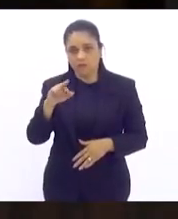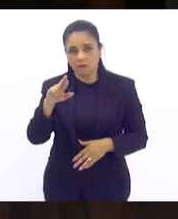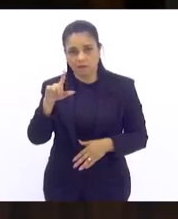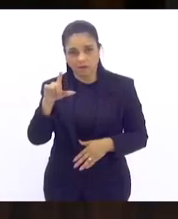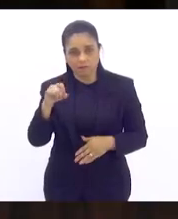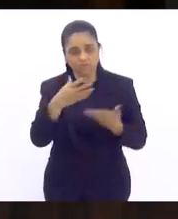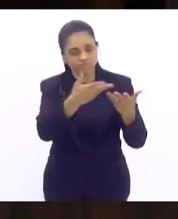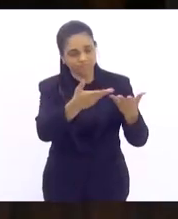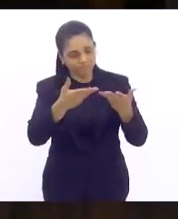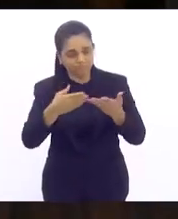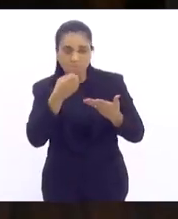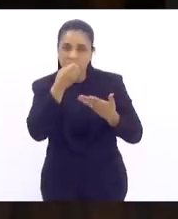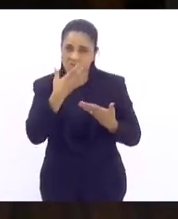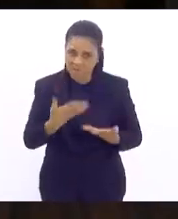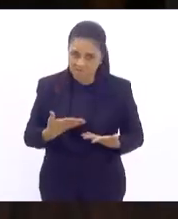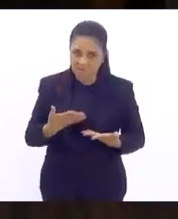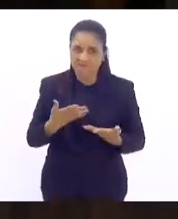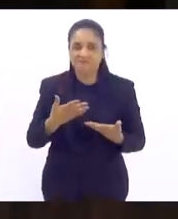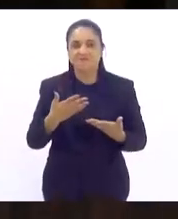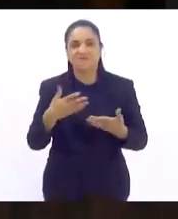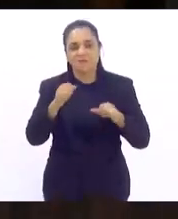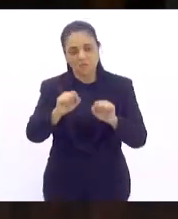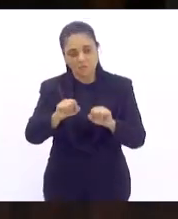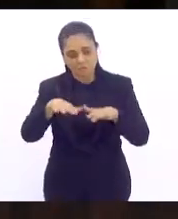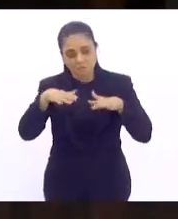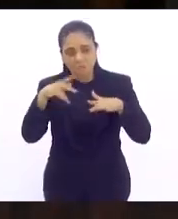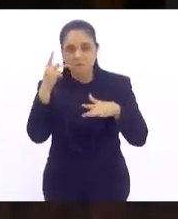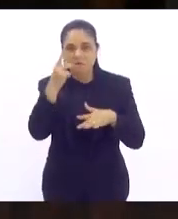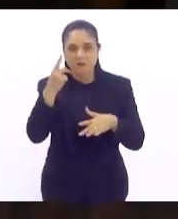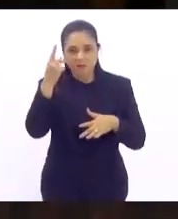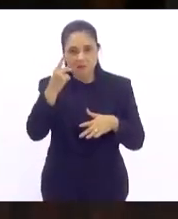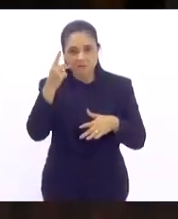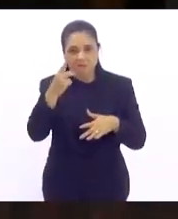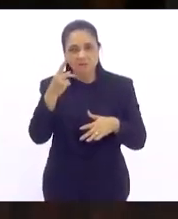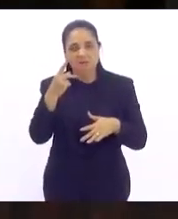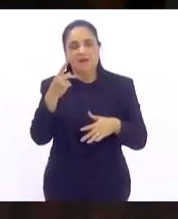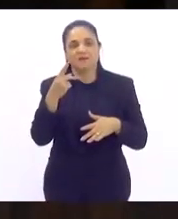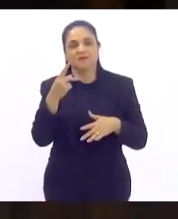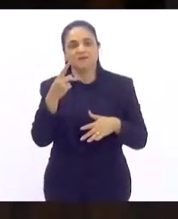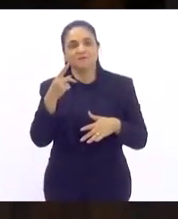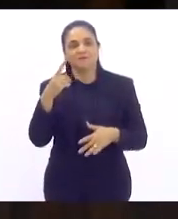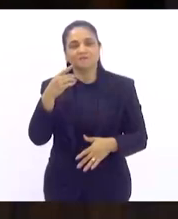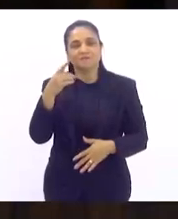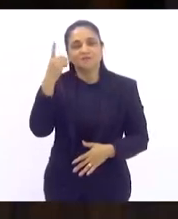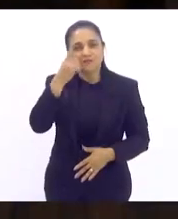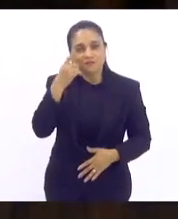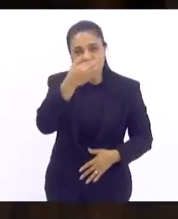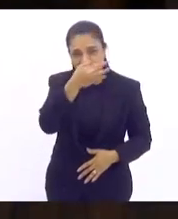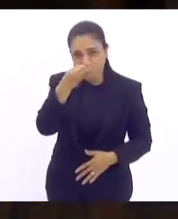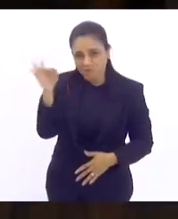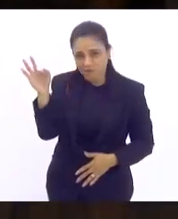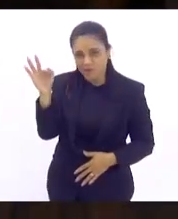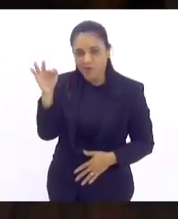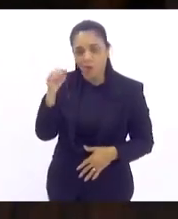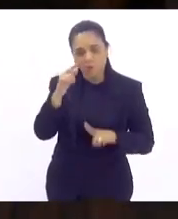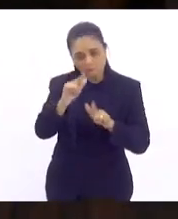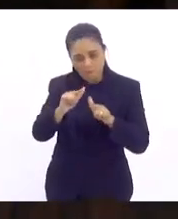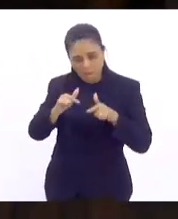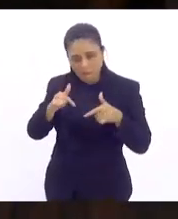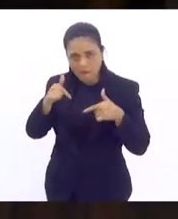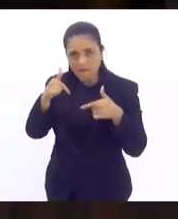muito bem-vindo ao nosso parlamento, nosso querido deputado federal aí combatente atuando